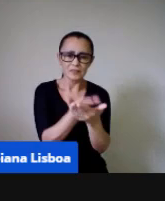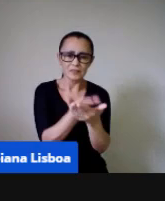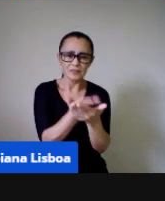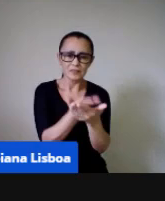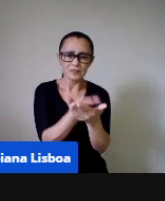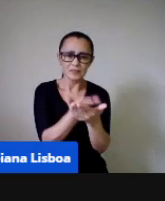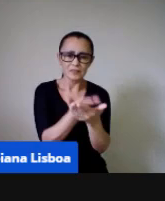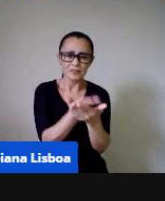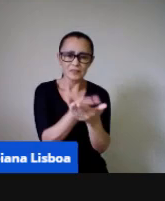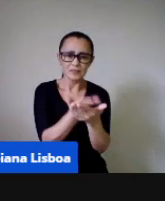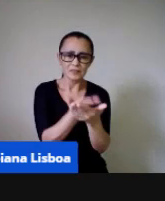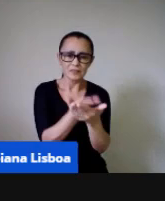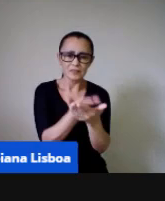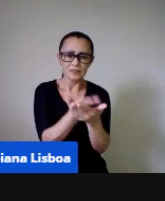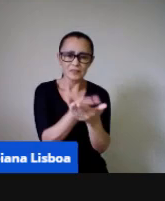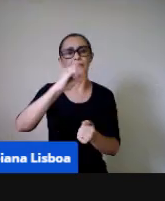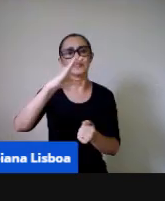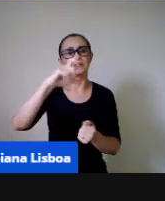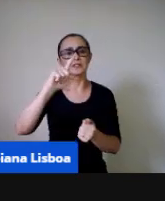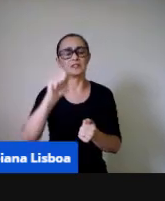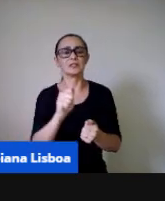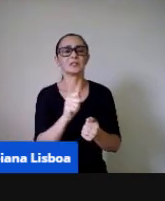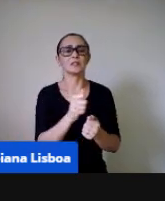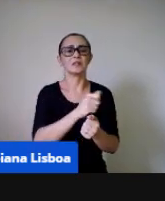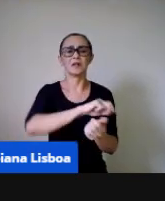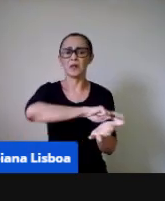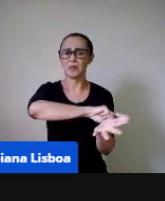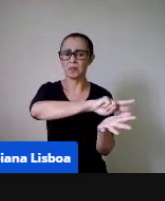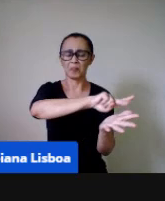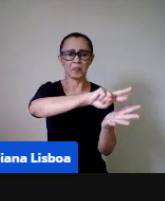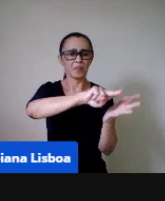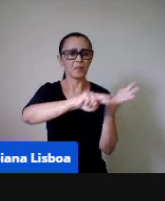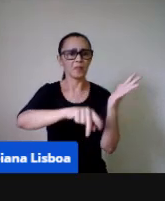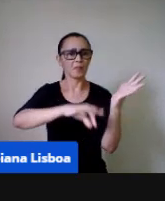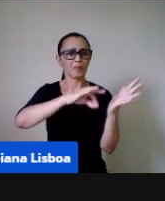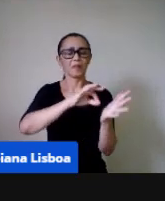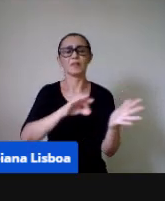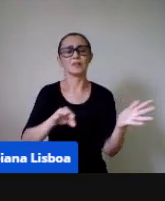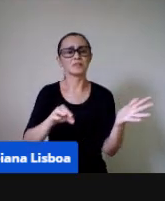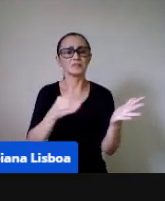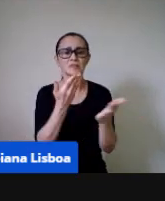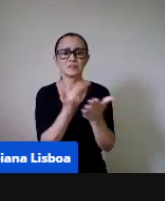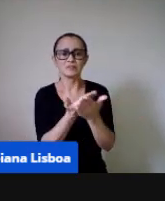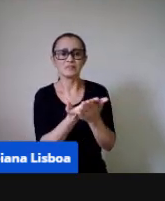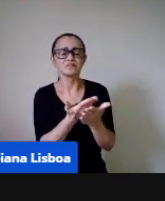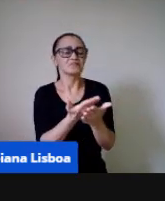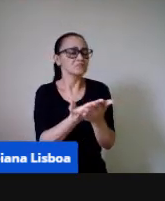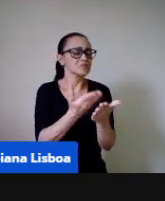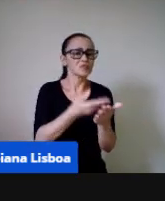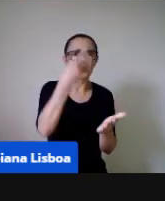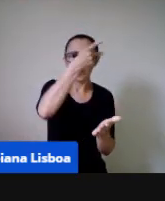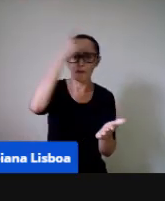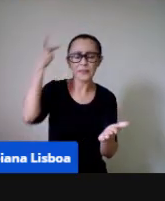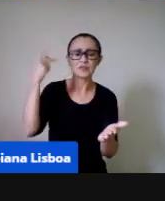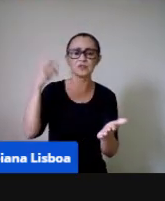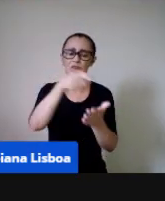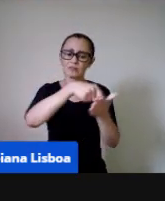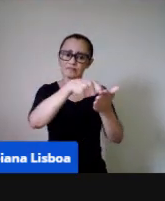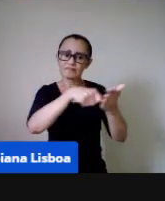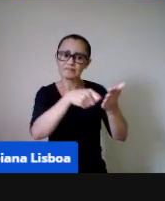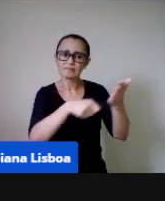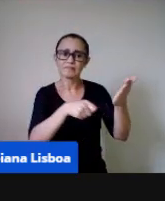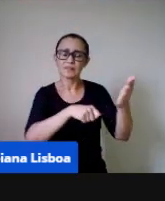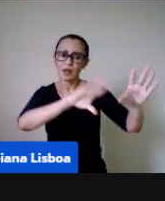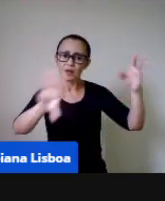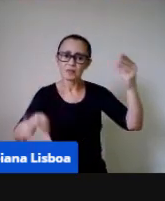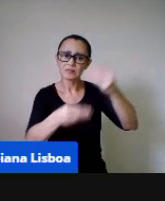a Priscila Monteiro, a Cátia Stokumoli, a gente tem a Zilma de Moraes, né, e tantos outros que